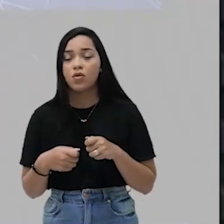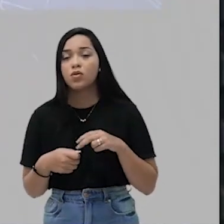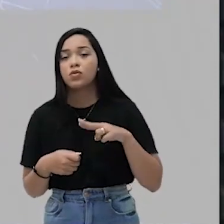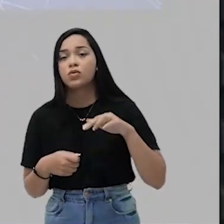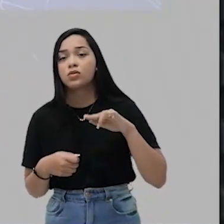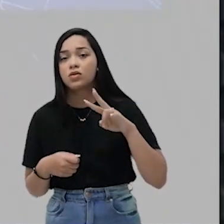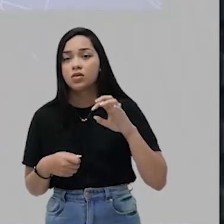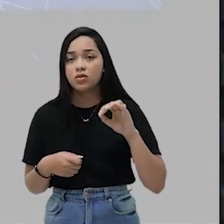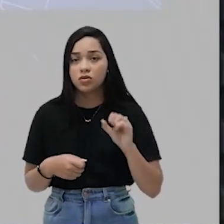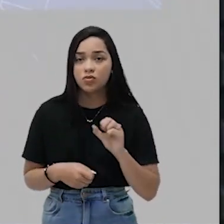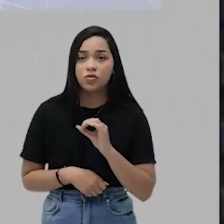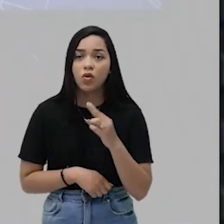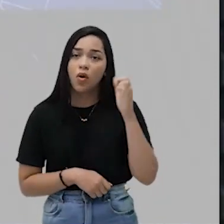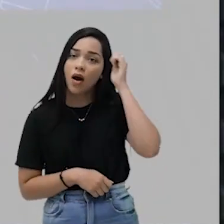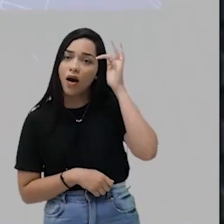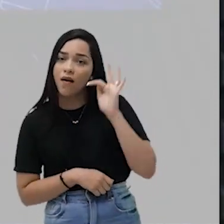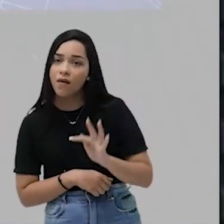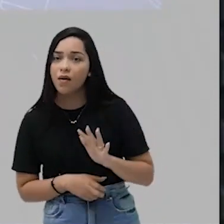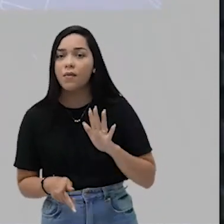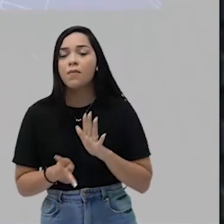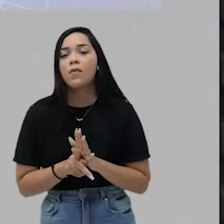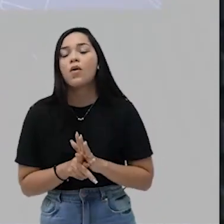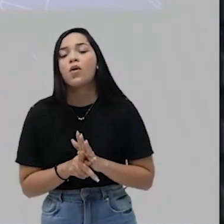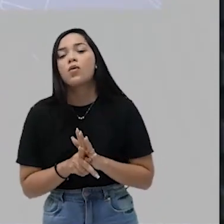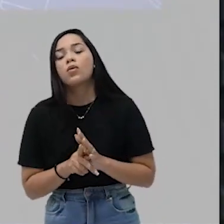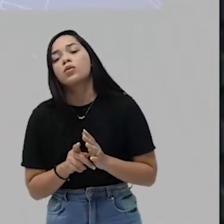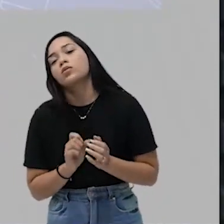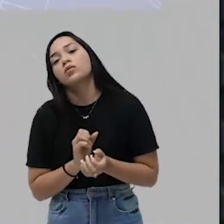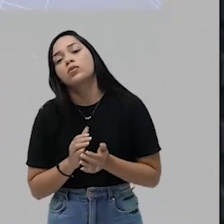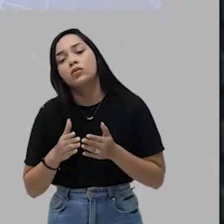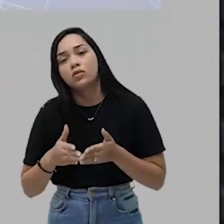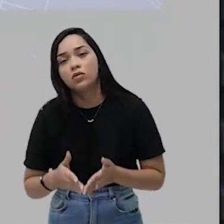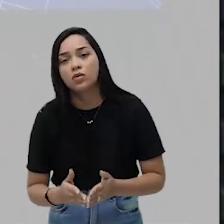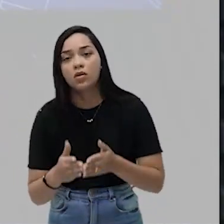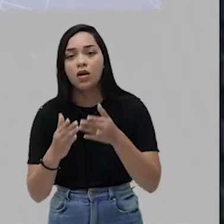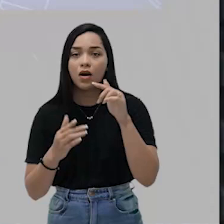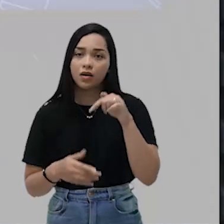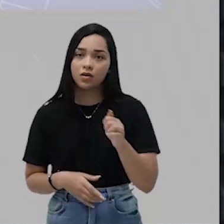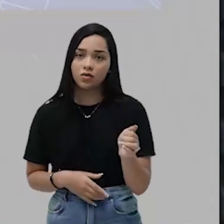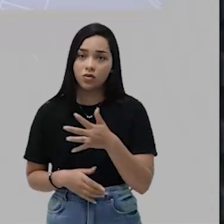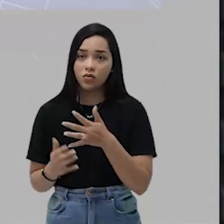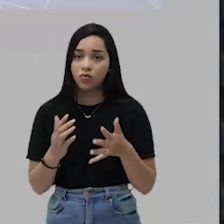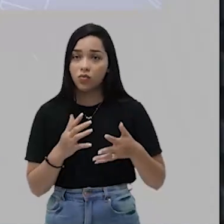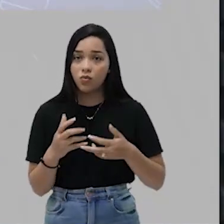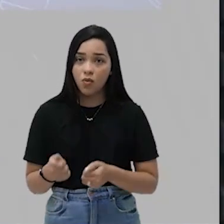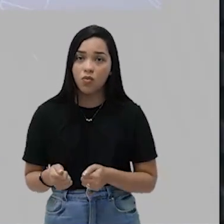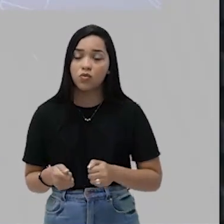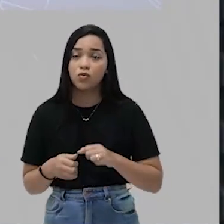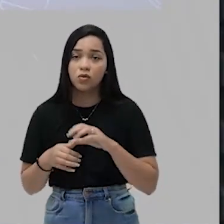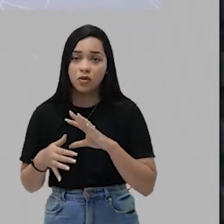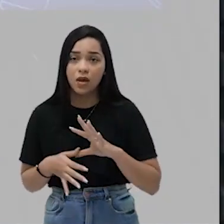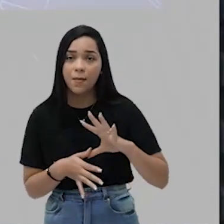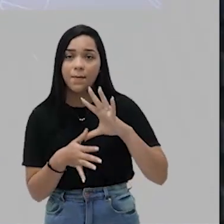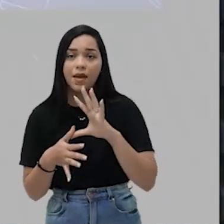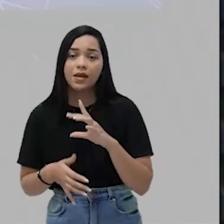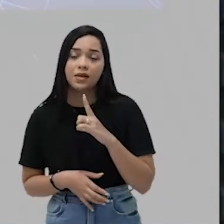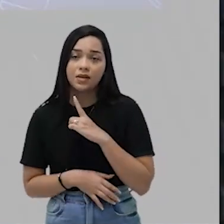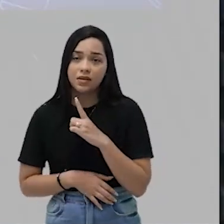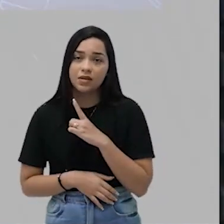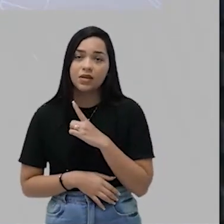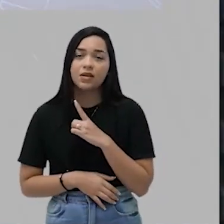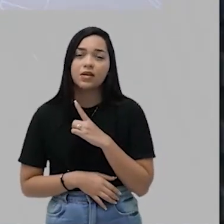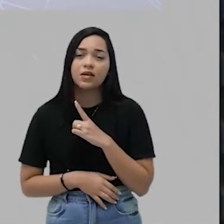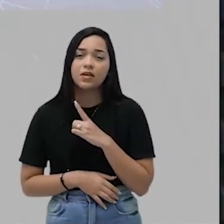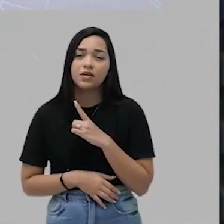seja dos africanos, por conta do tráfico internacional de escravo, aqui no novo mundo, na América. É um desdobramentos também